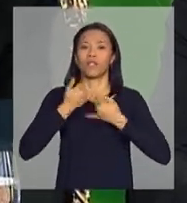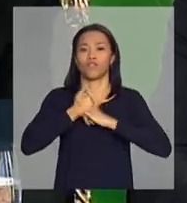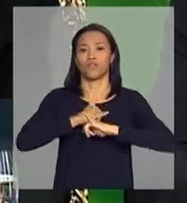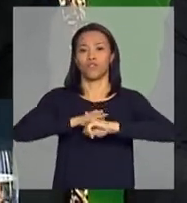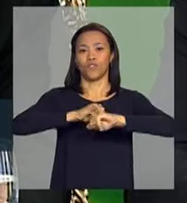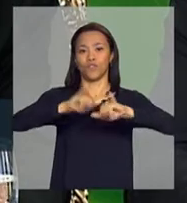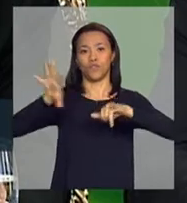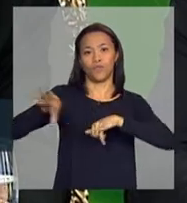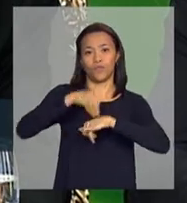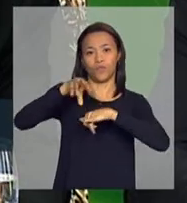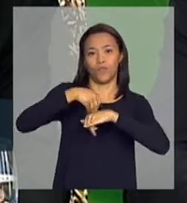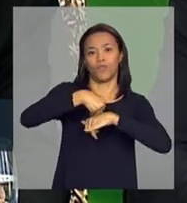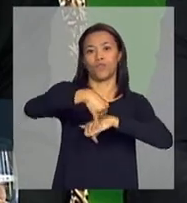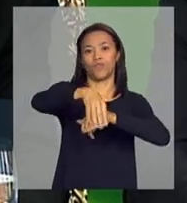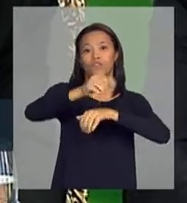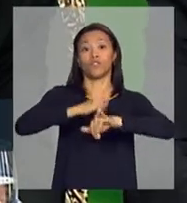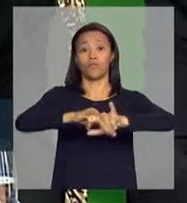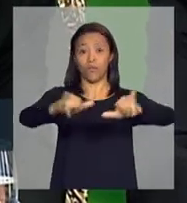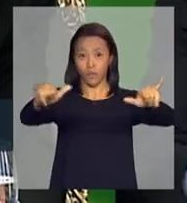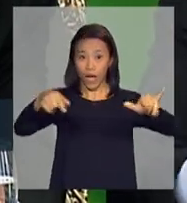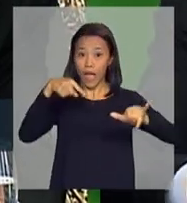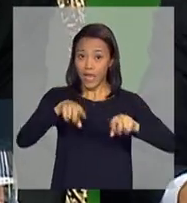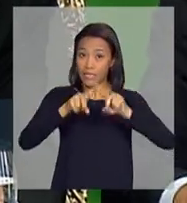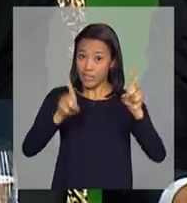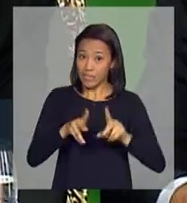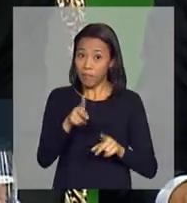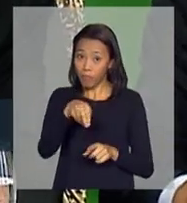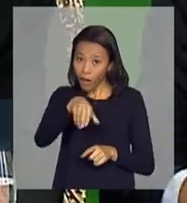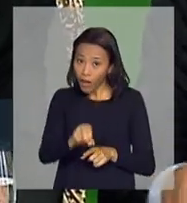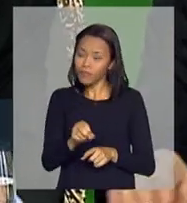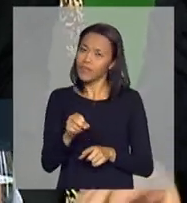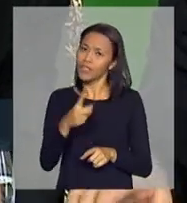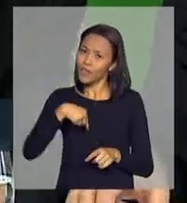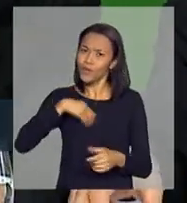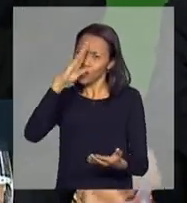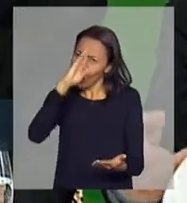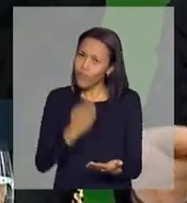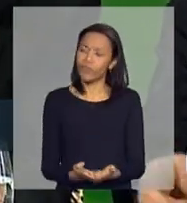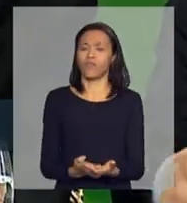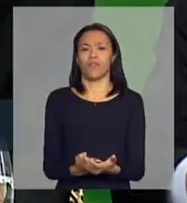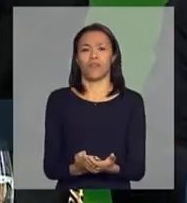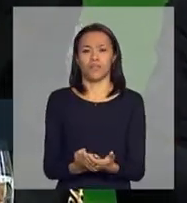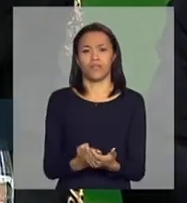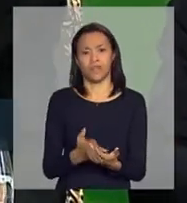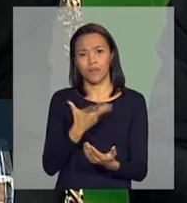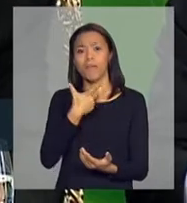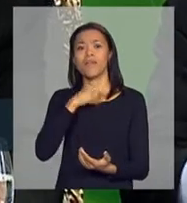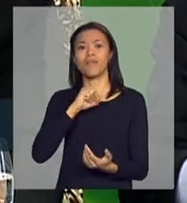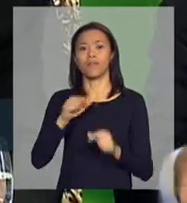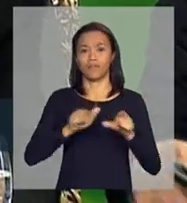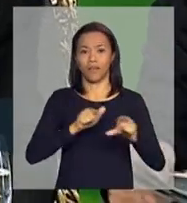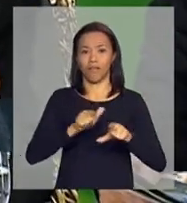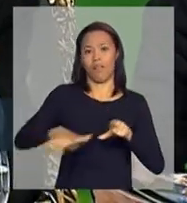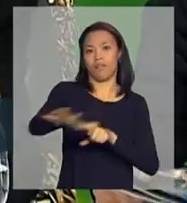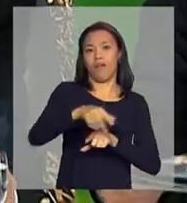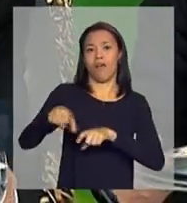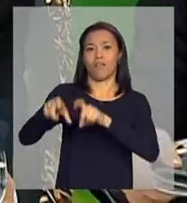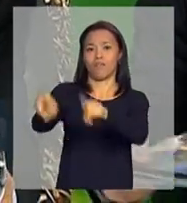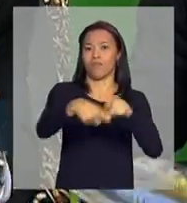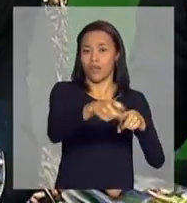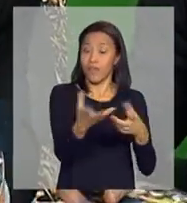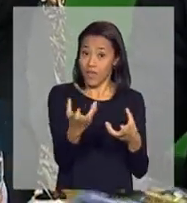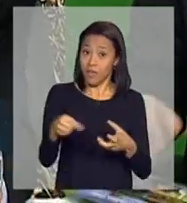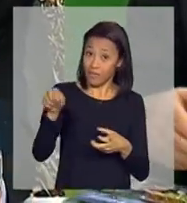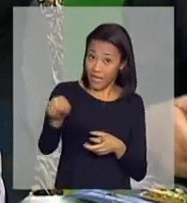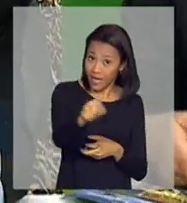do nosso plano agrícola e trazer confiança. Nós temos que ser brasileiros para trazer confiança ao nosso produtor, ao nosso consumidor. Queremos que o nosso